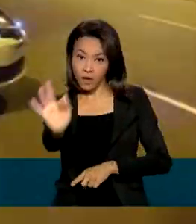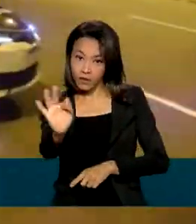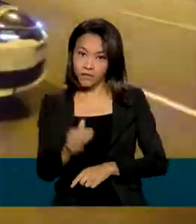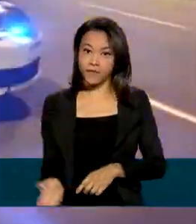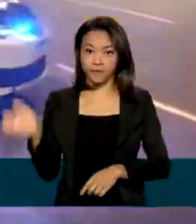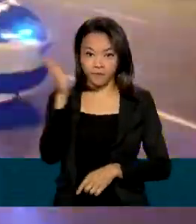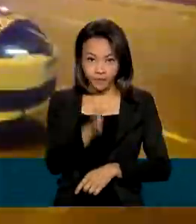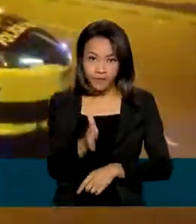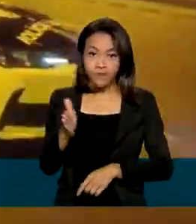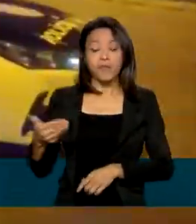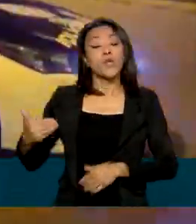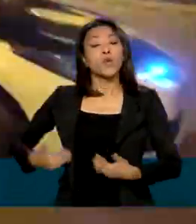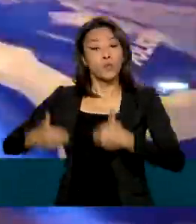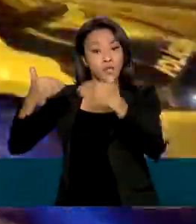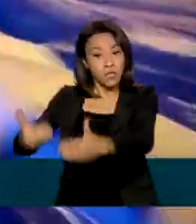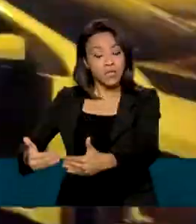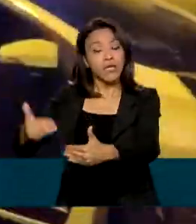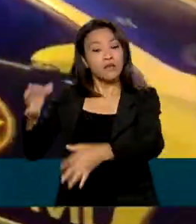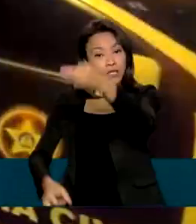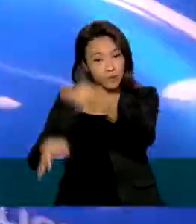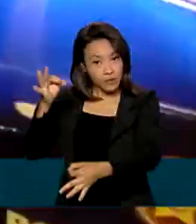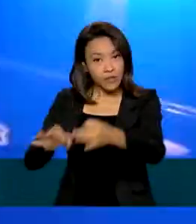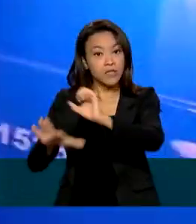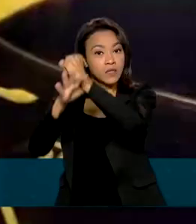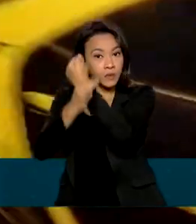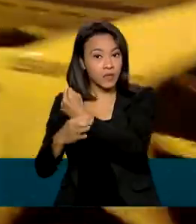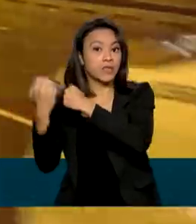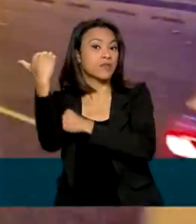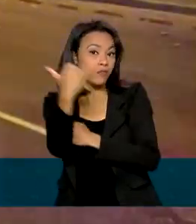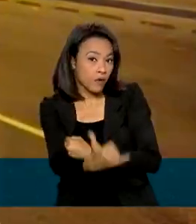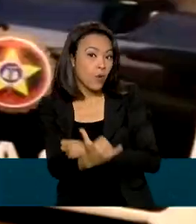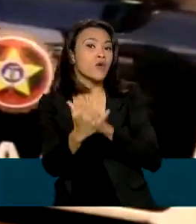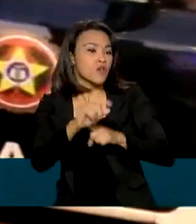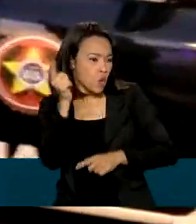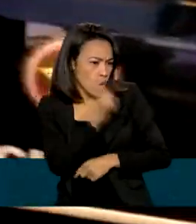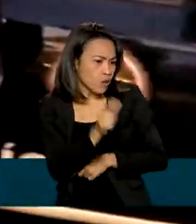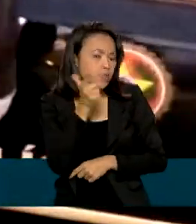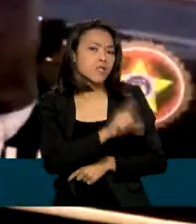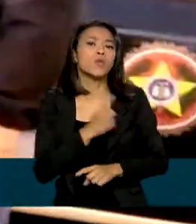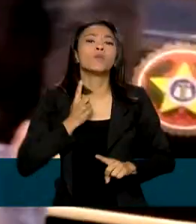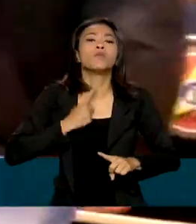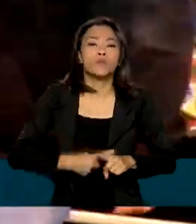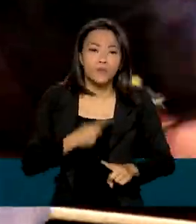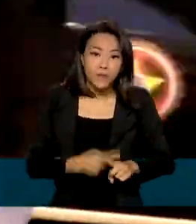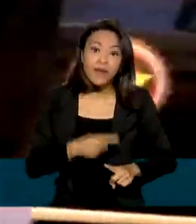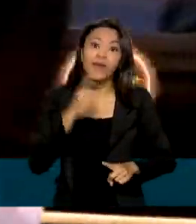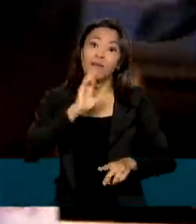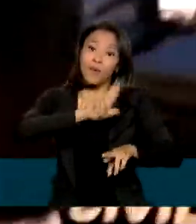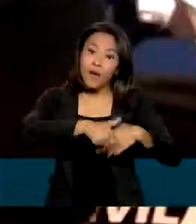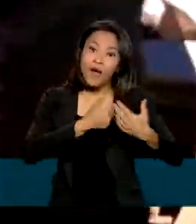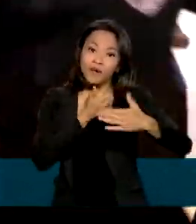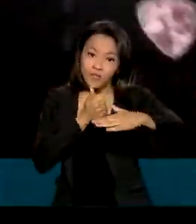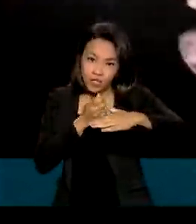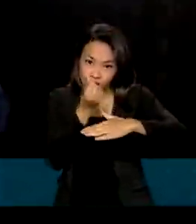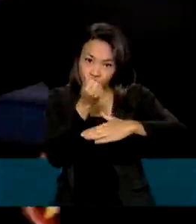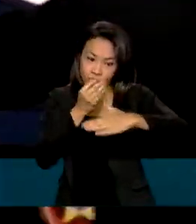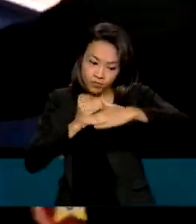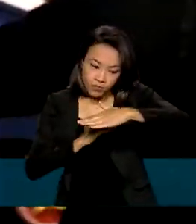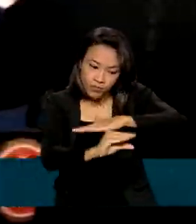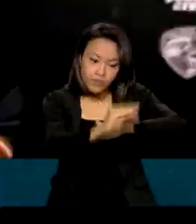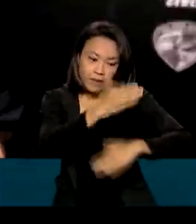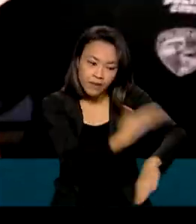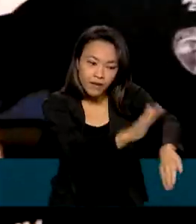Segundo o Ministério da Justiça e Segurança Pública, a ação foi possível graças a investimentos em capacitação e